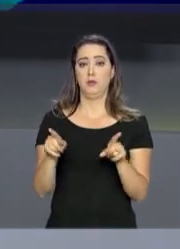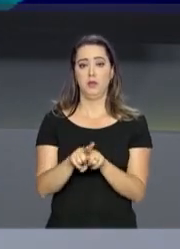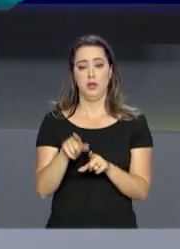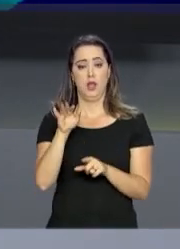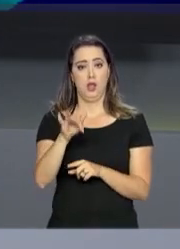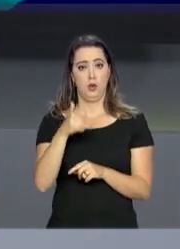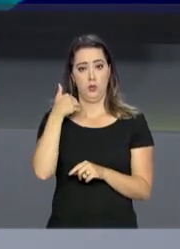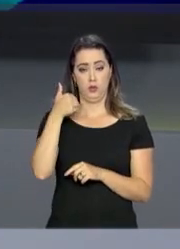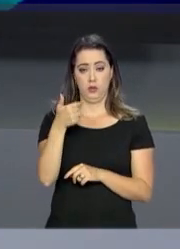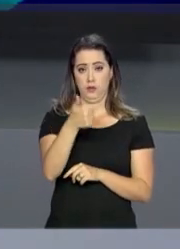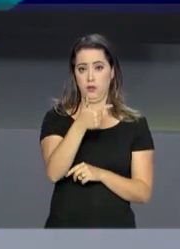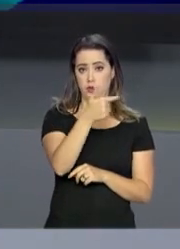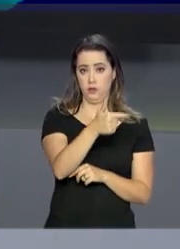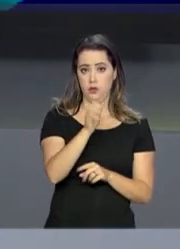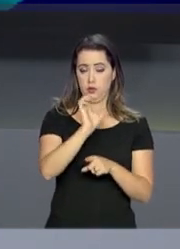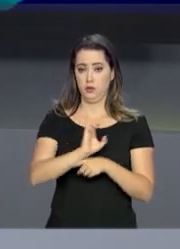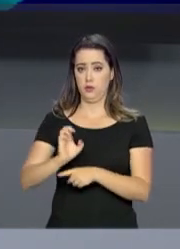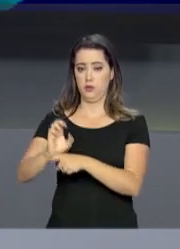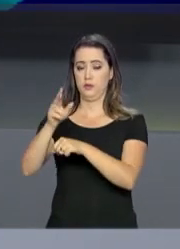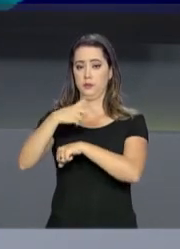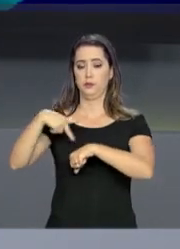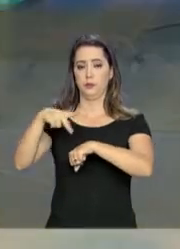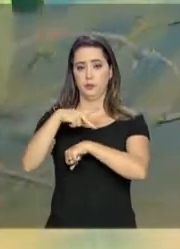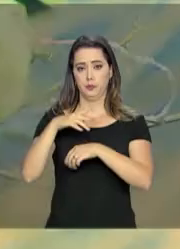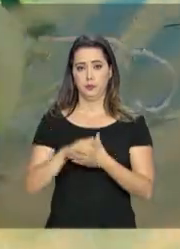presente em 22 estados do país.